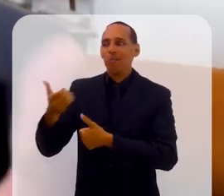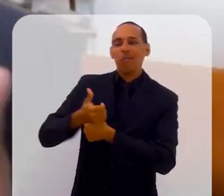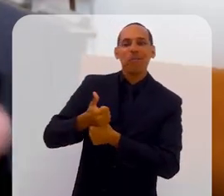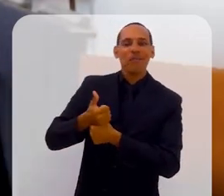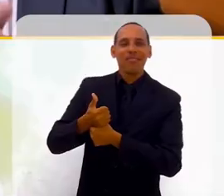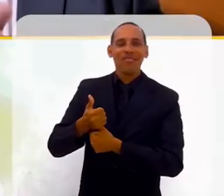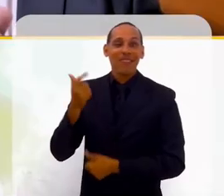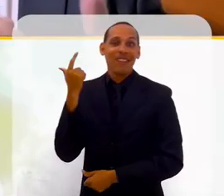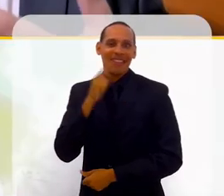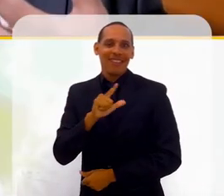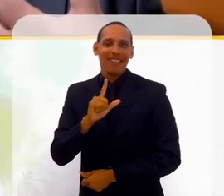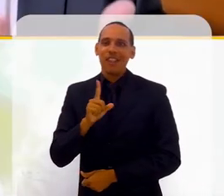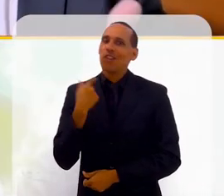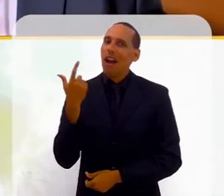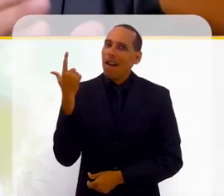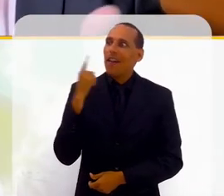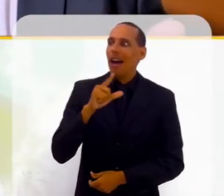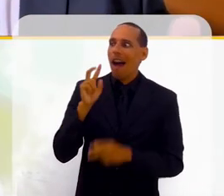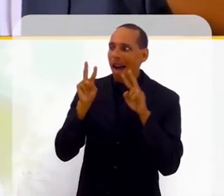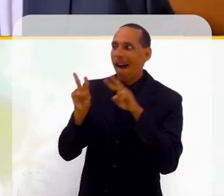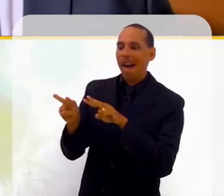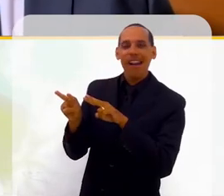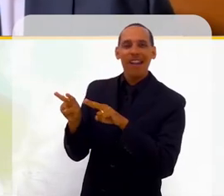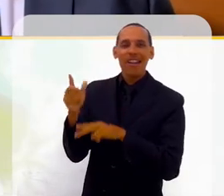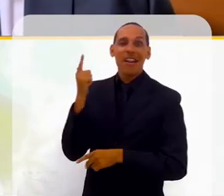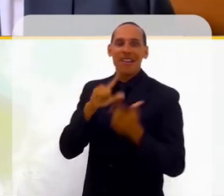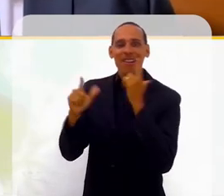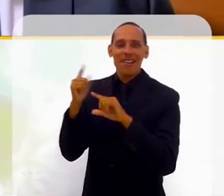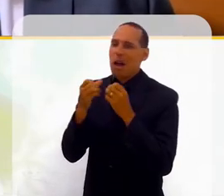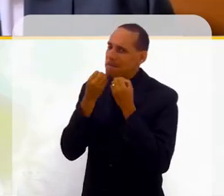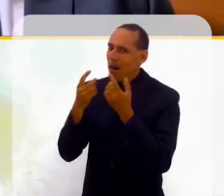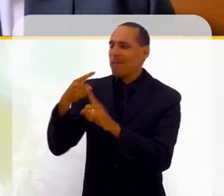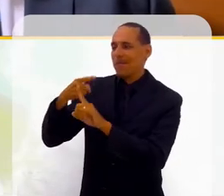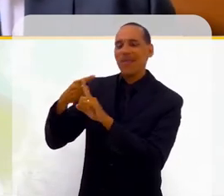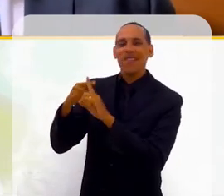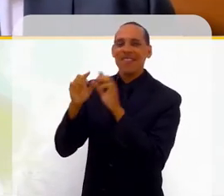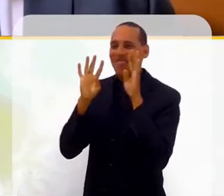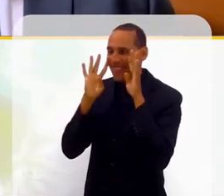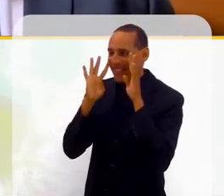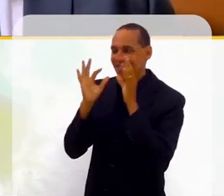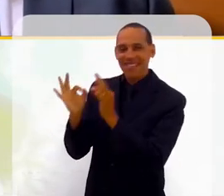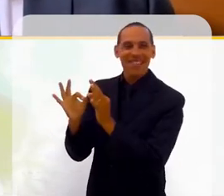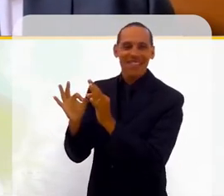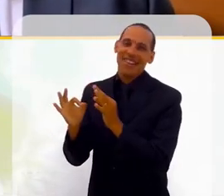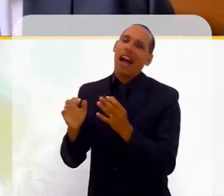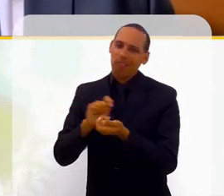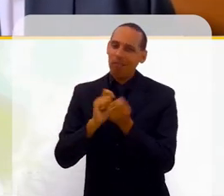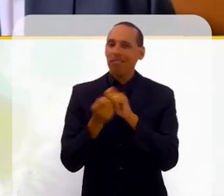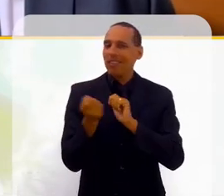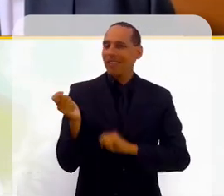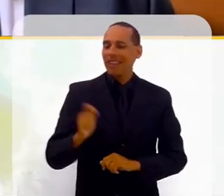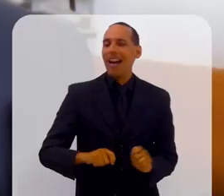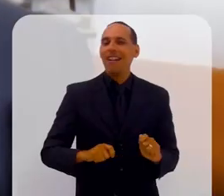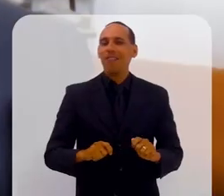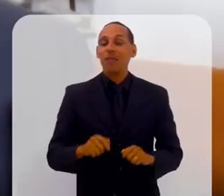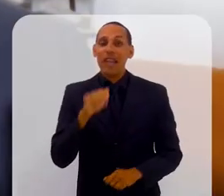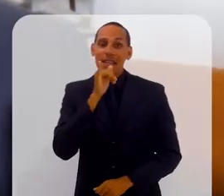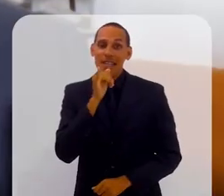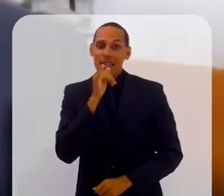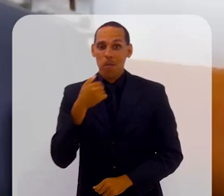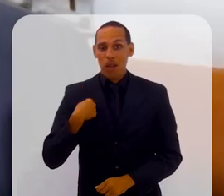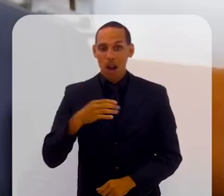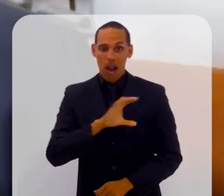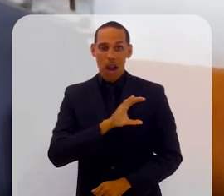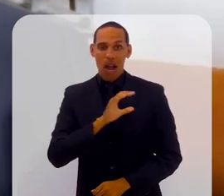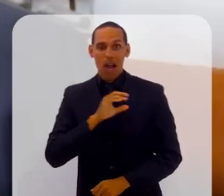coisa. dizer, a gente tem que olhar para isso que a gente ganha e olhar para o que é de positivo, para que a gente consiga realmente se adaptar. Por exemplo, quando eu mudei